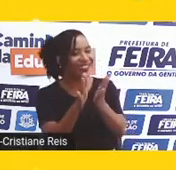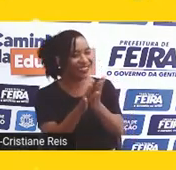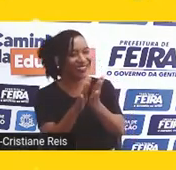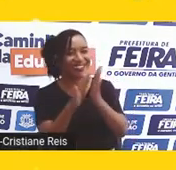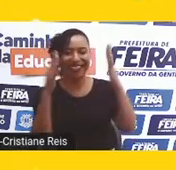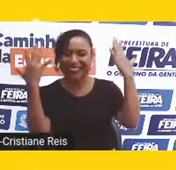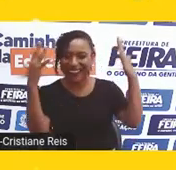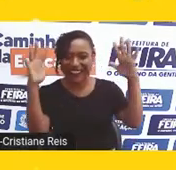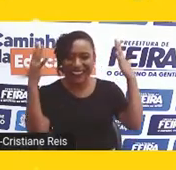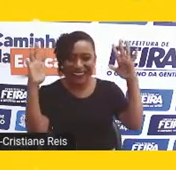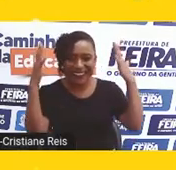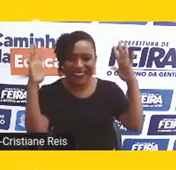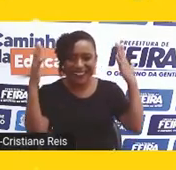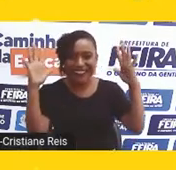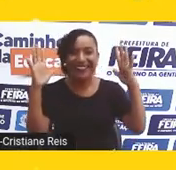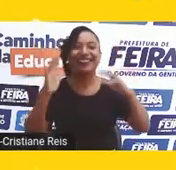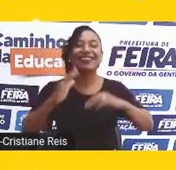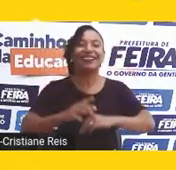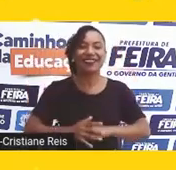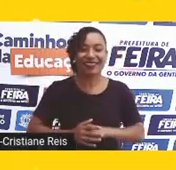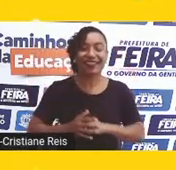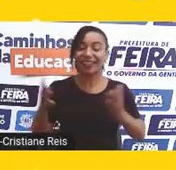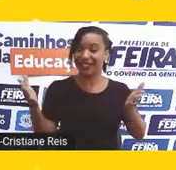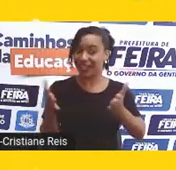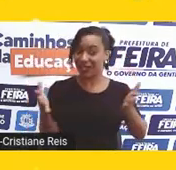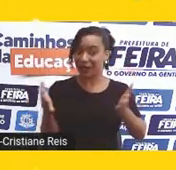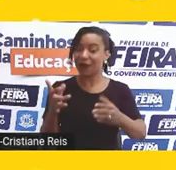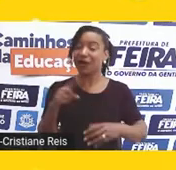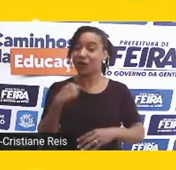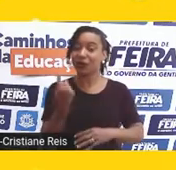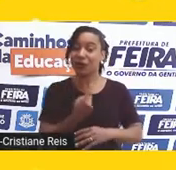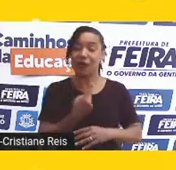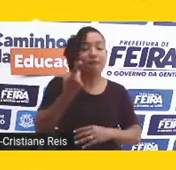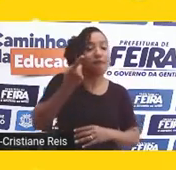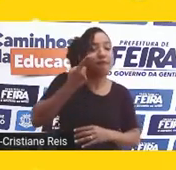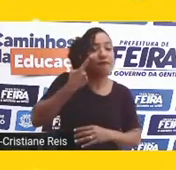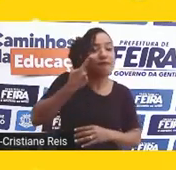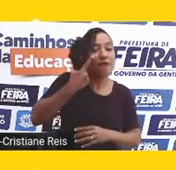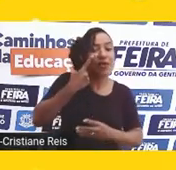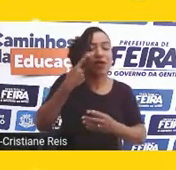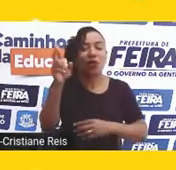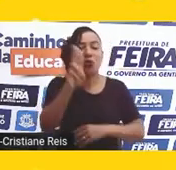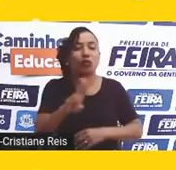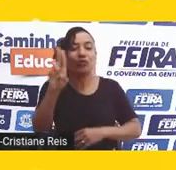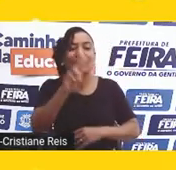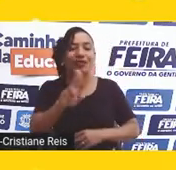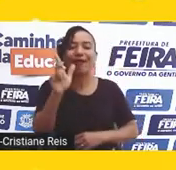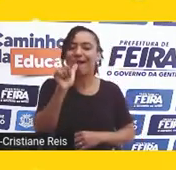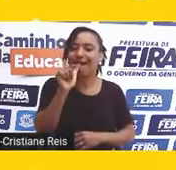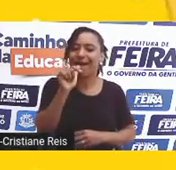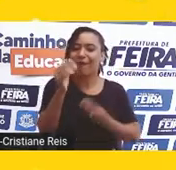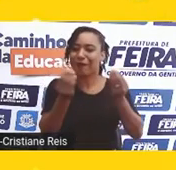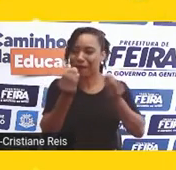Parabéns! Agora, vamos juntos descobrir mais utilidades da água.